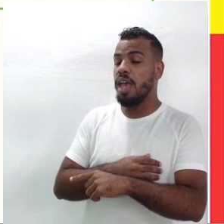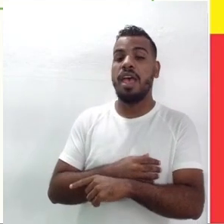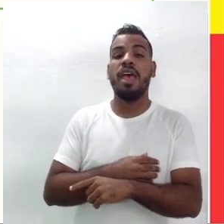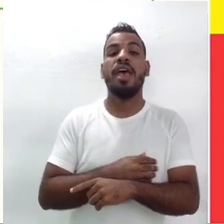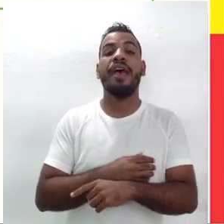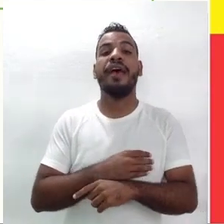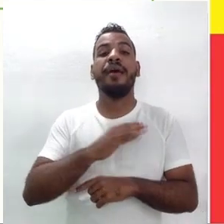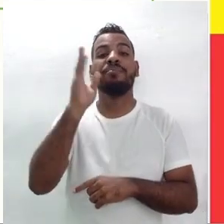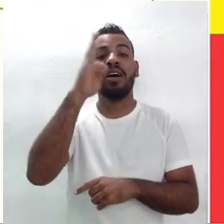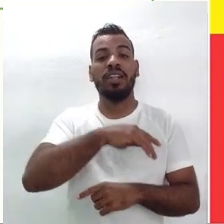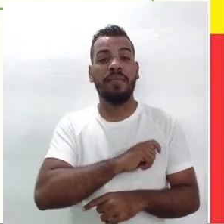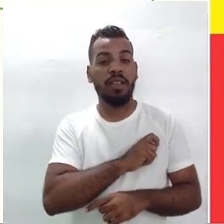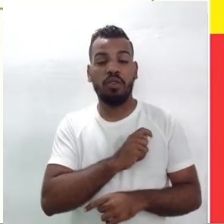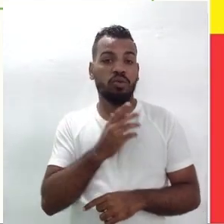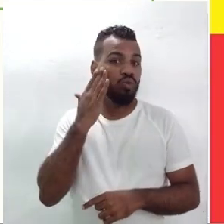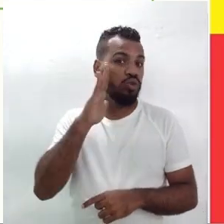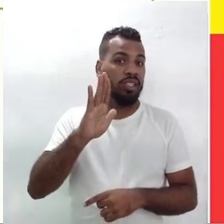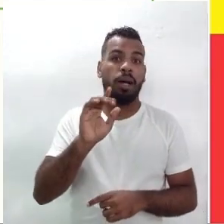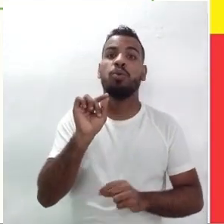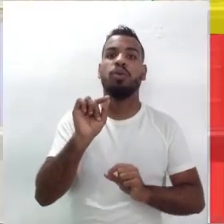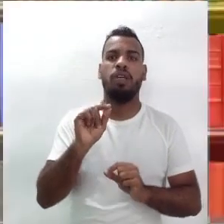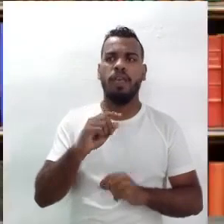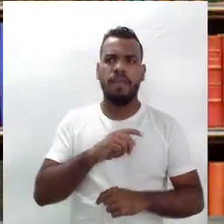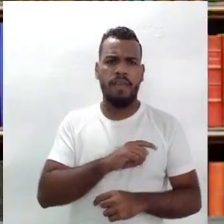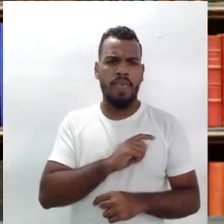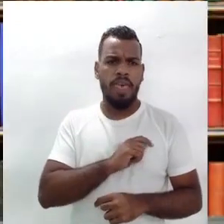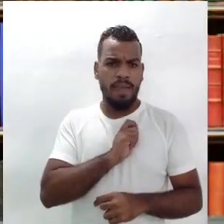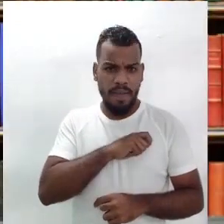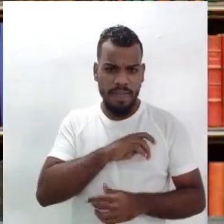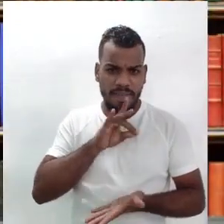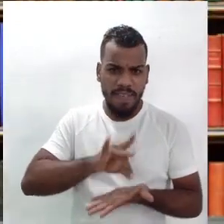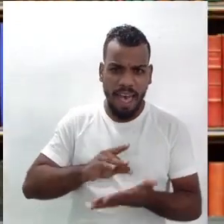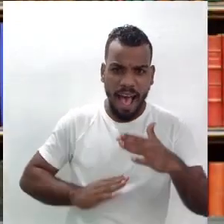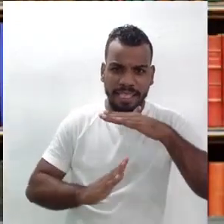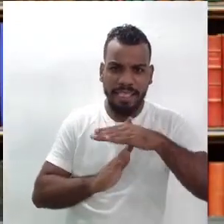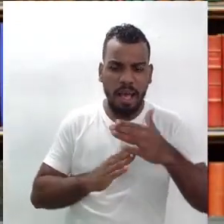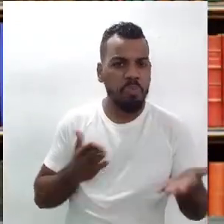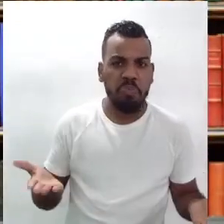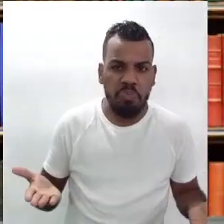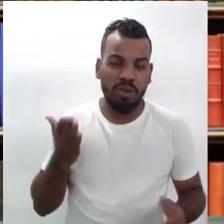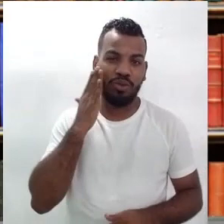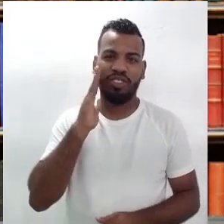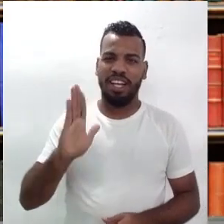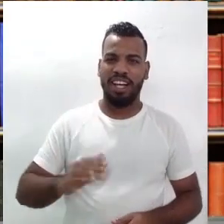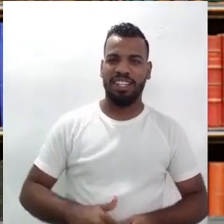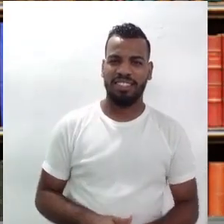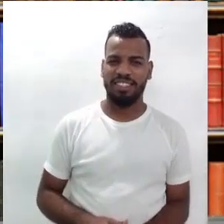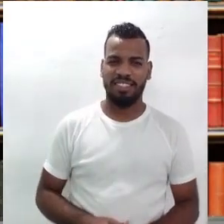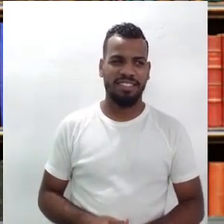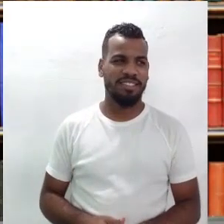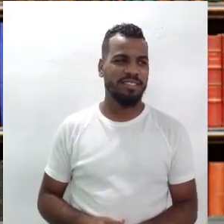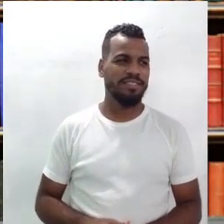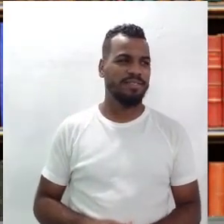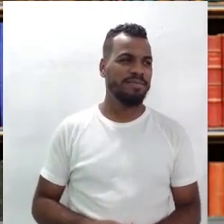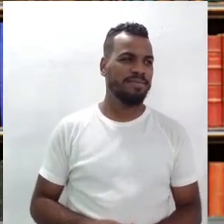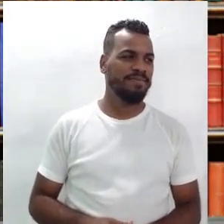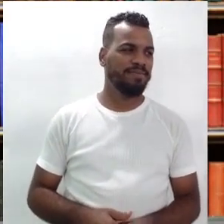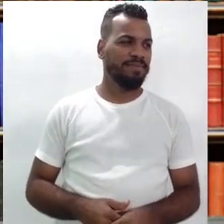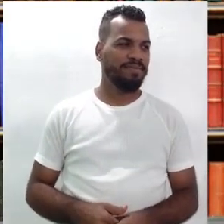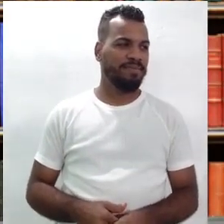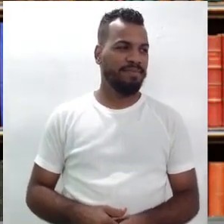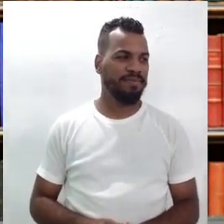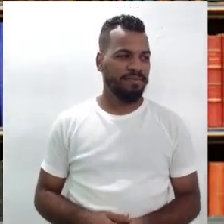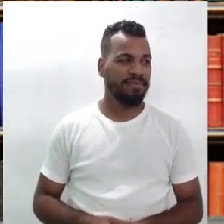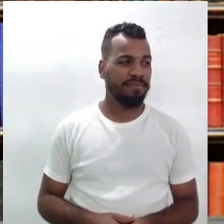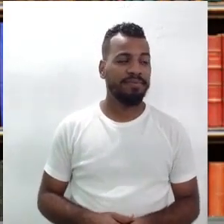vezes você não sabe o tanto quanto ele é vilão. Realmente. E foi interessante falar sobre